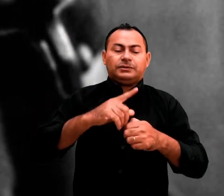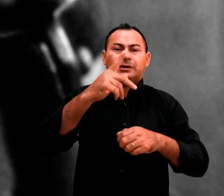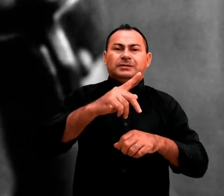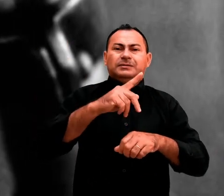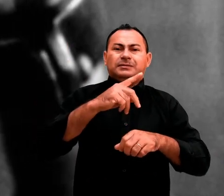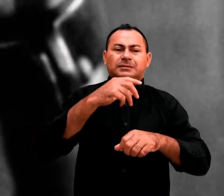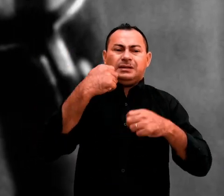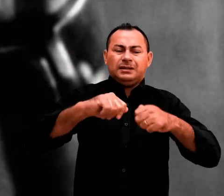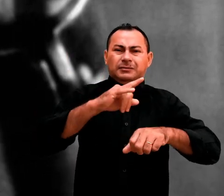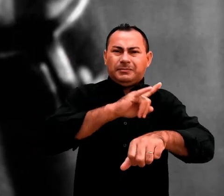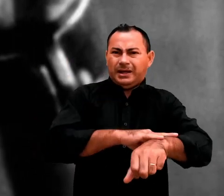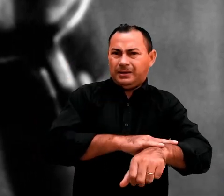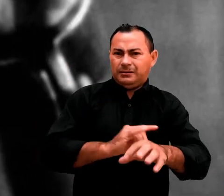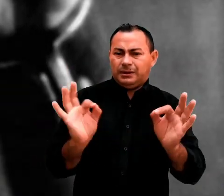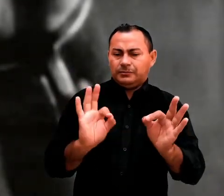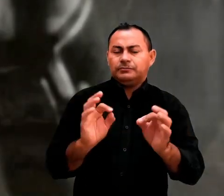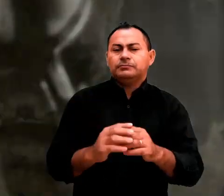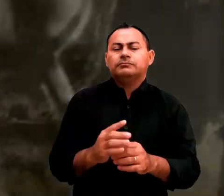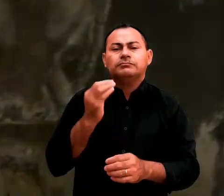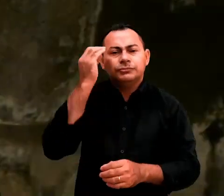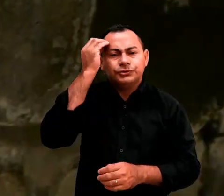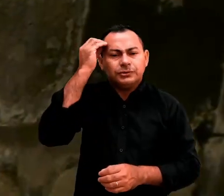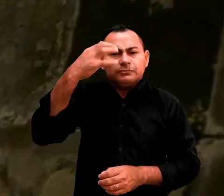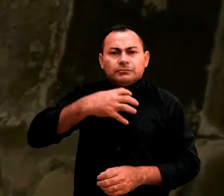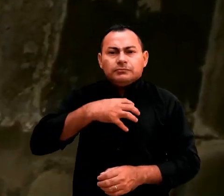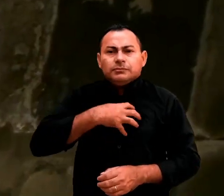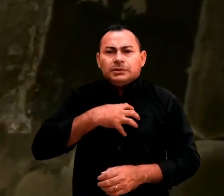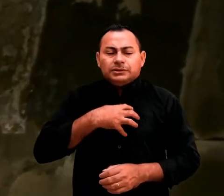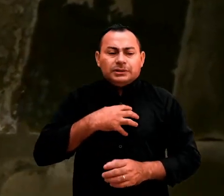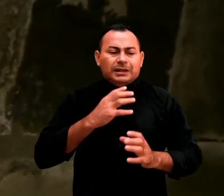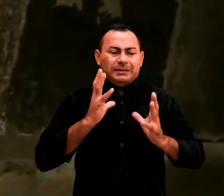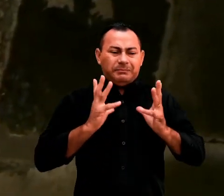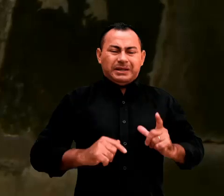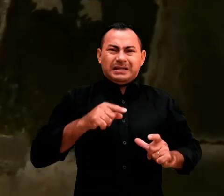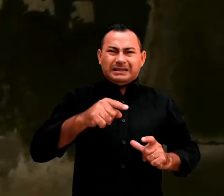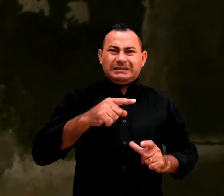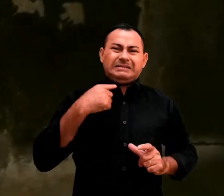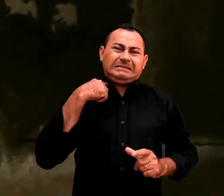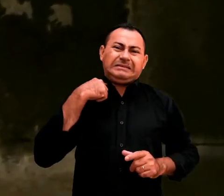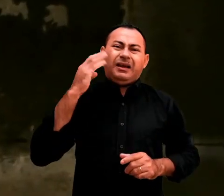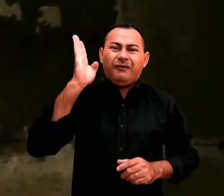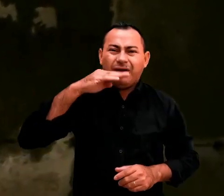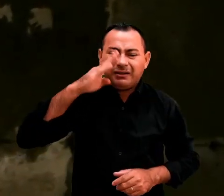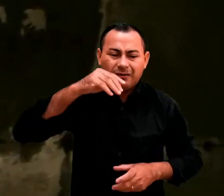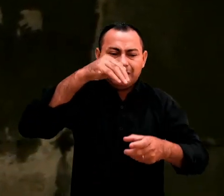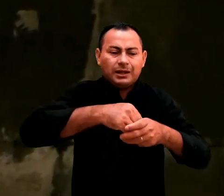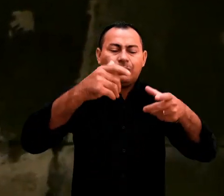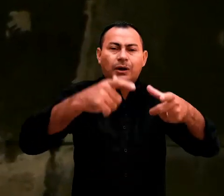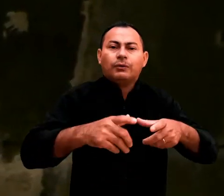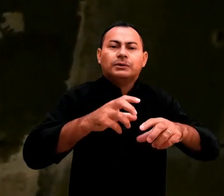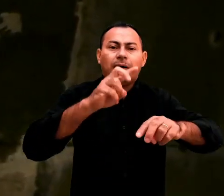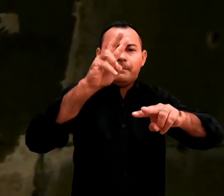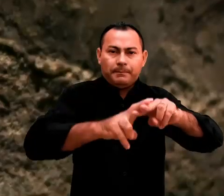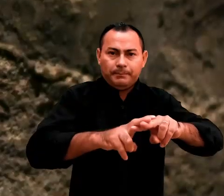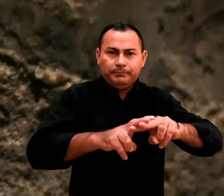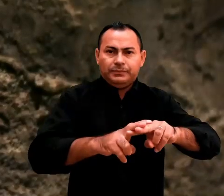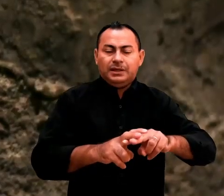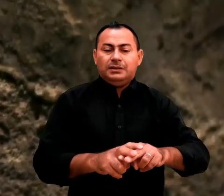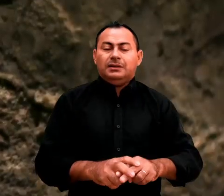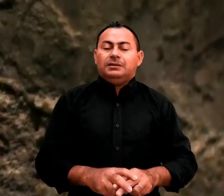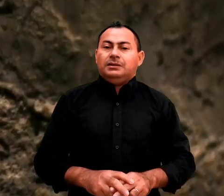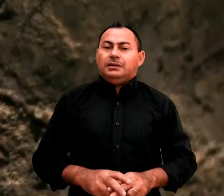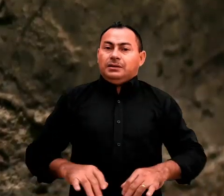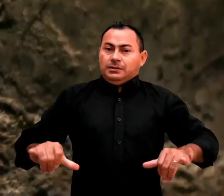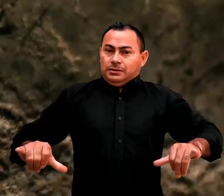necessidades, por isso dá para imaginar quais eram as condições de higiene e o mau cheiro daquele lugar. Essa